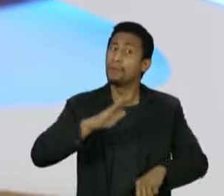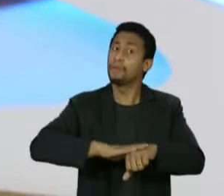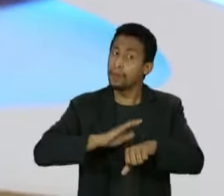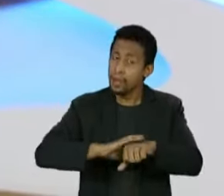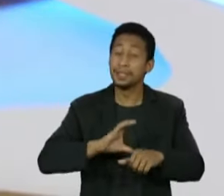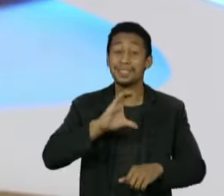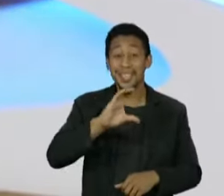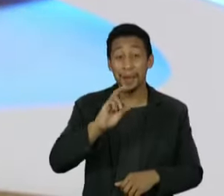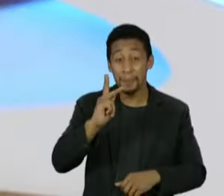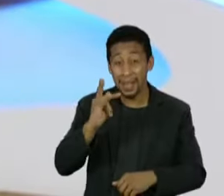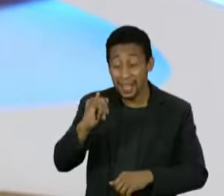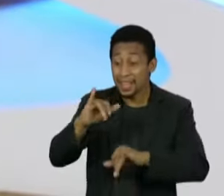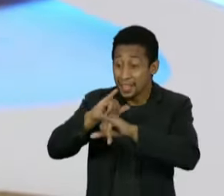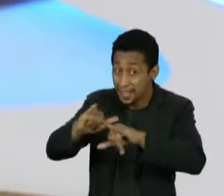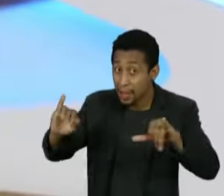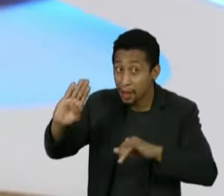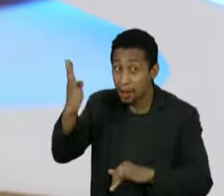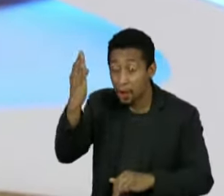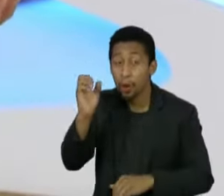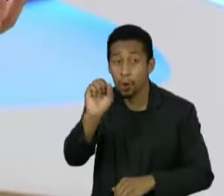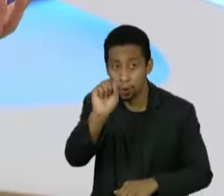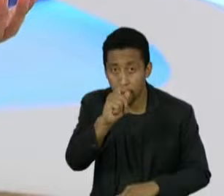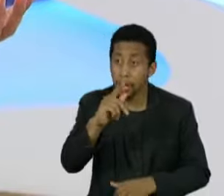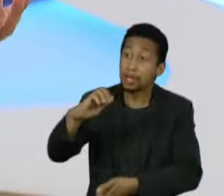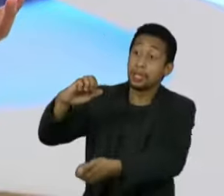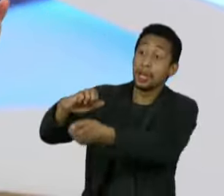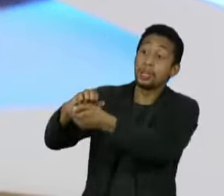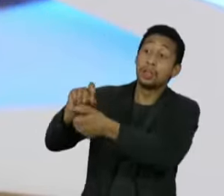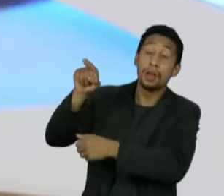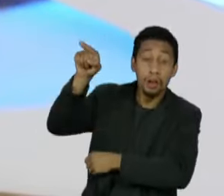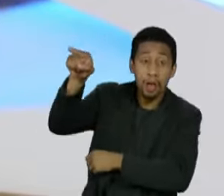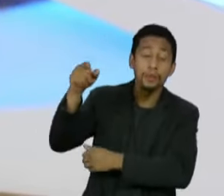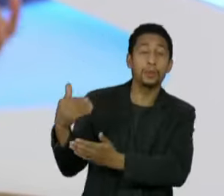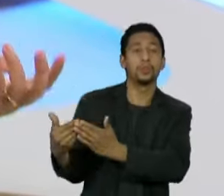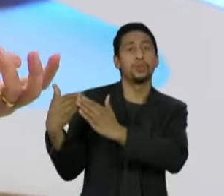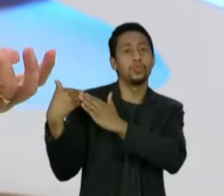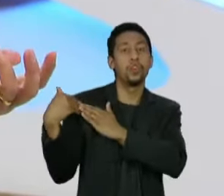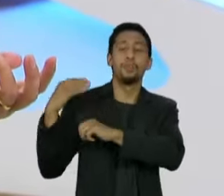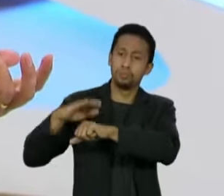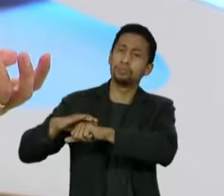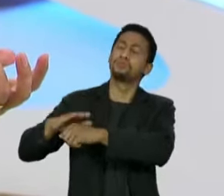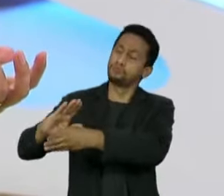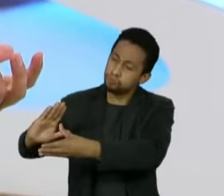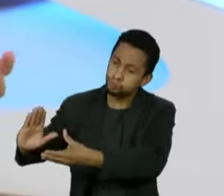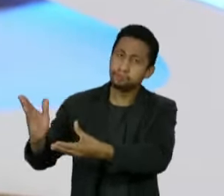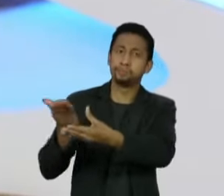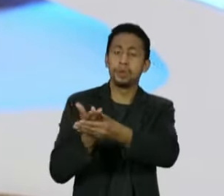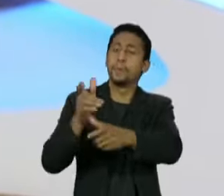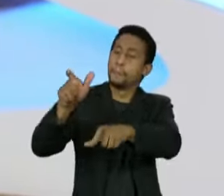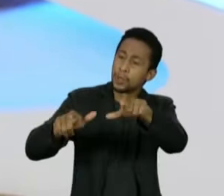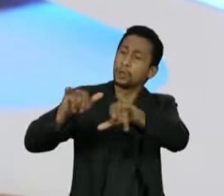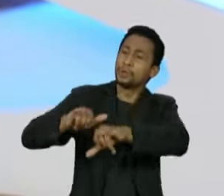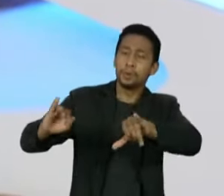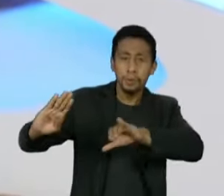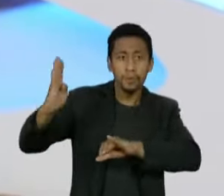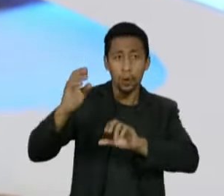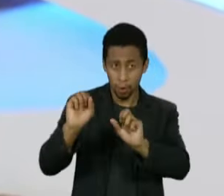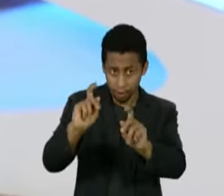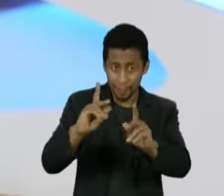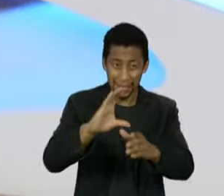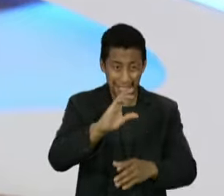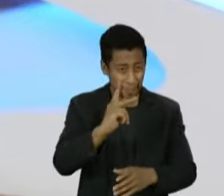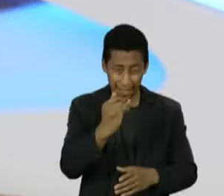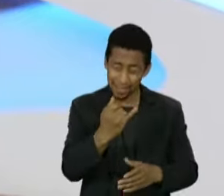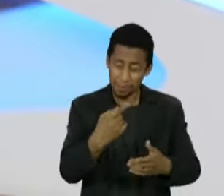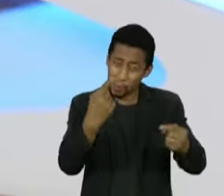talvez no inquérito do Supremo Tribunal Federal consiga ter provas maiores de uma ação que mereça uma repercussão penal. Mas no que chegou na CPI da